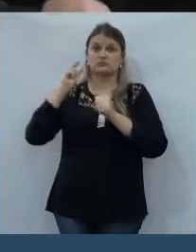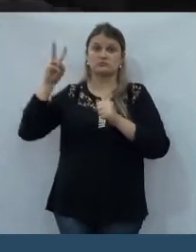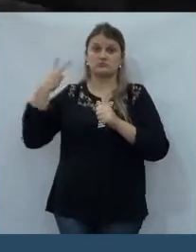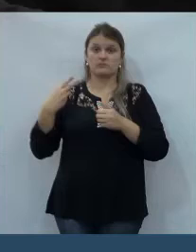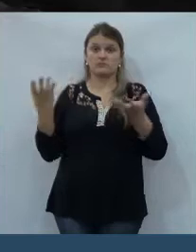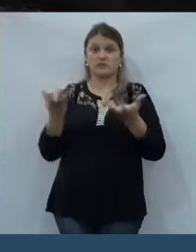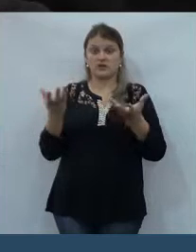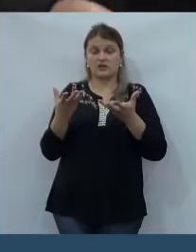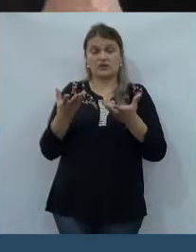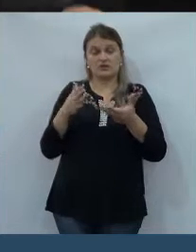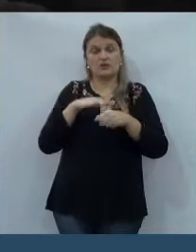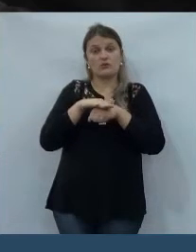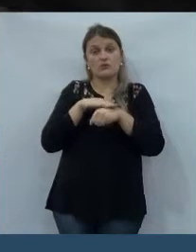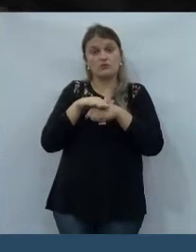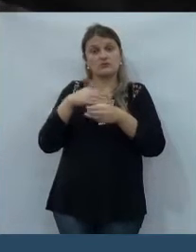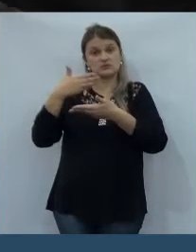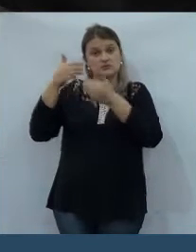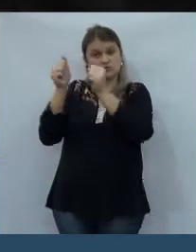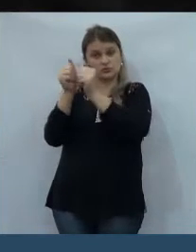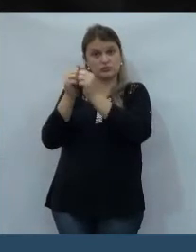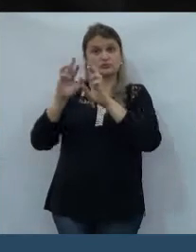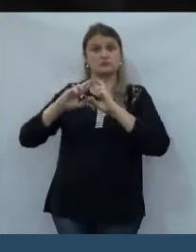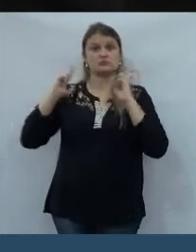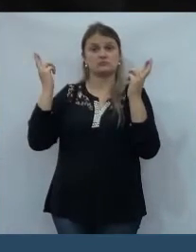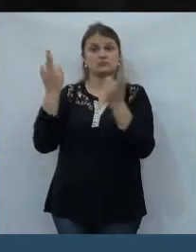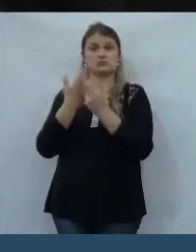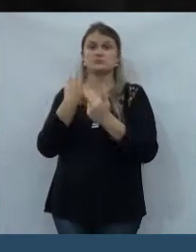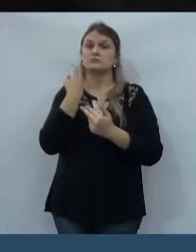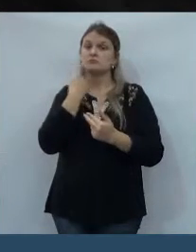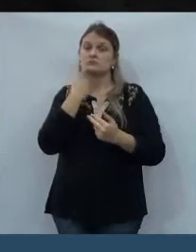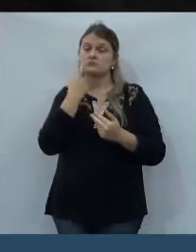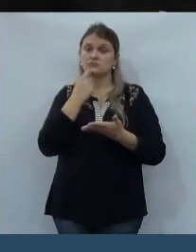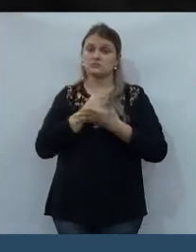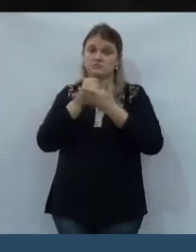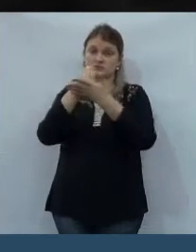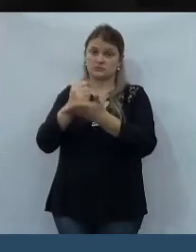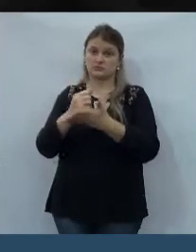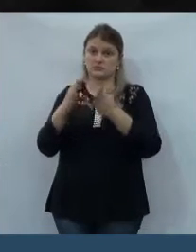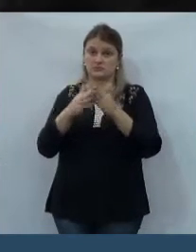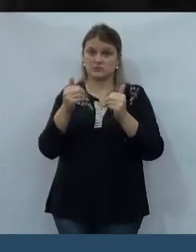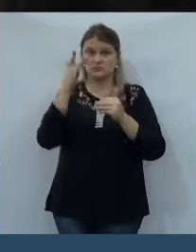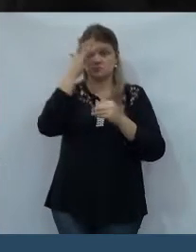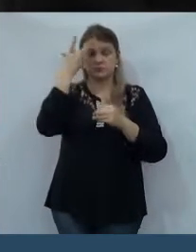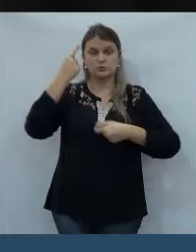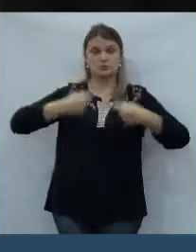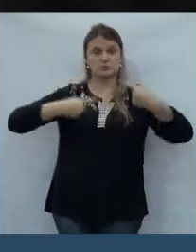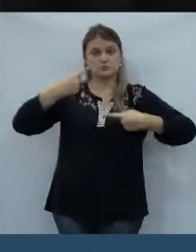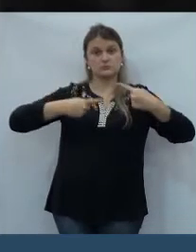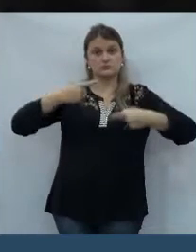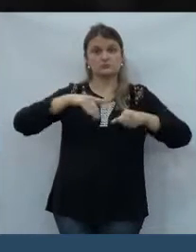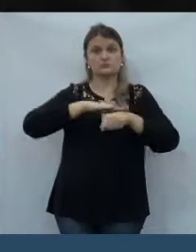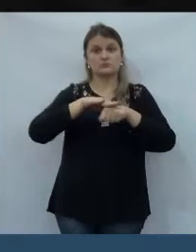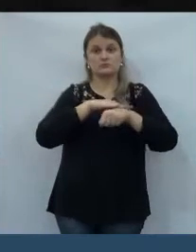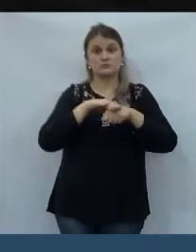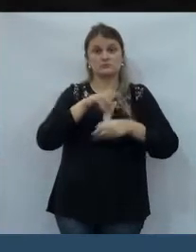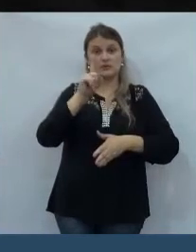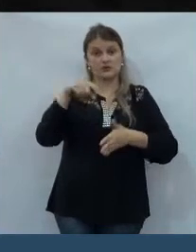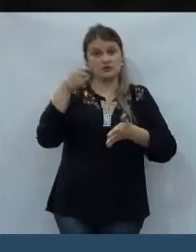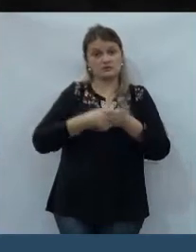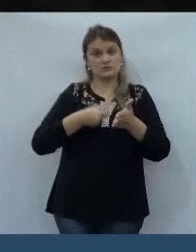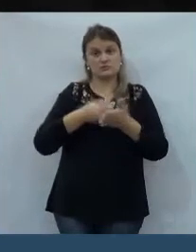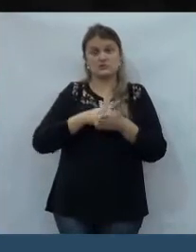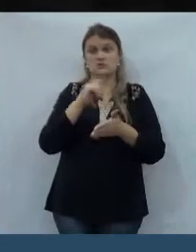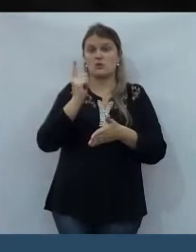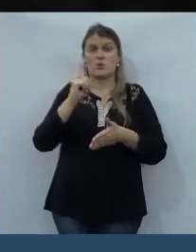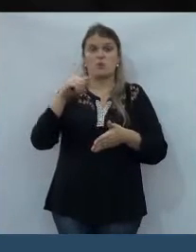que eu levasse esse pedido para o pessoal. Eu vejo que é um custo pequeno,